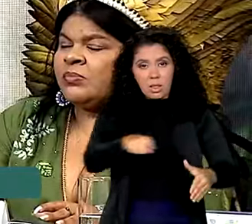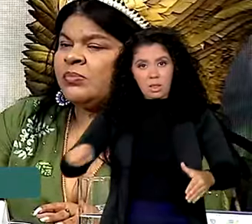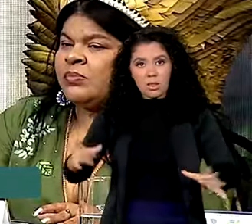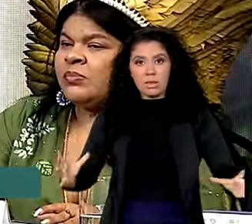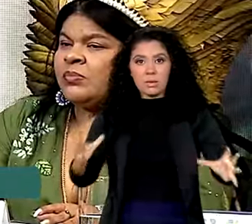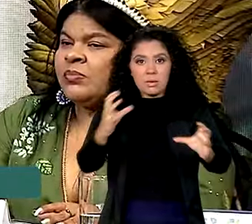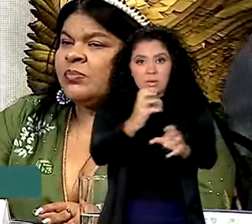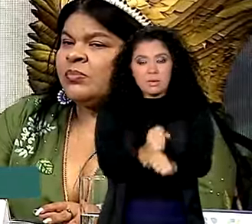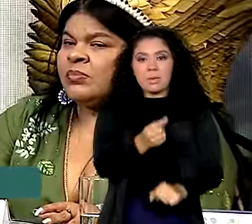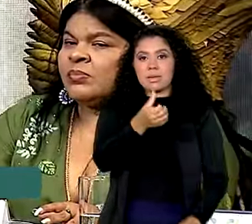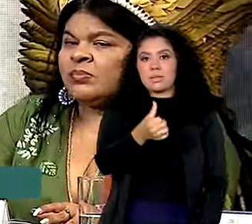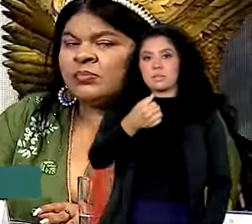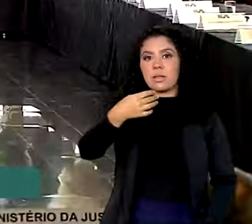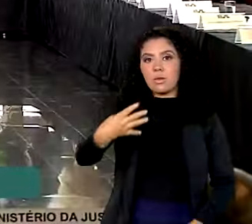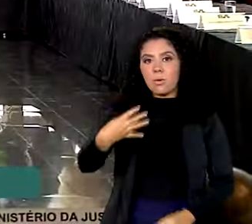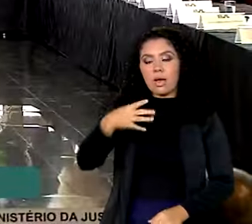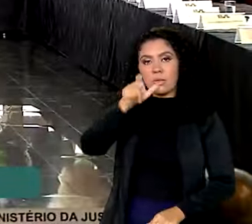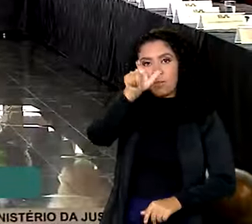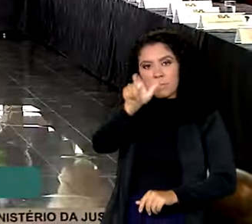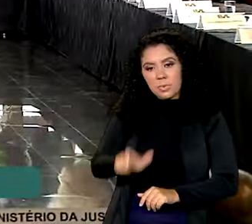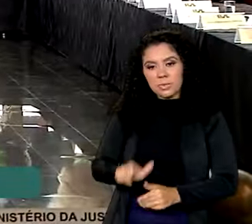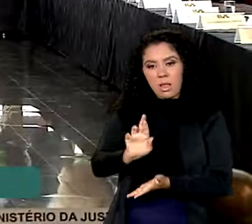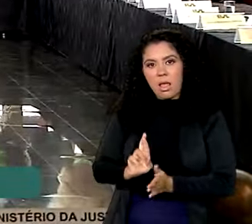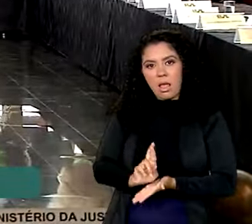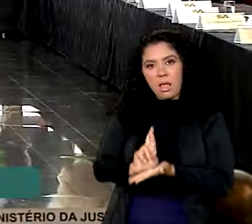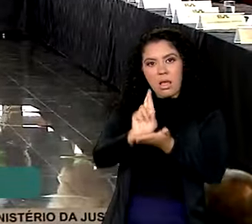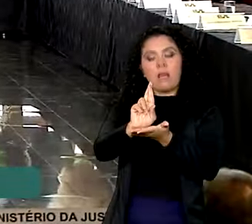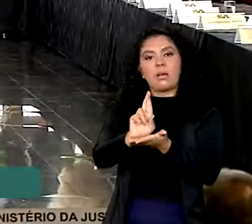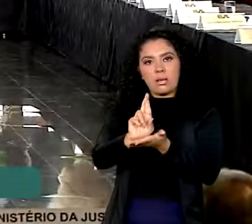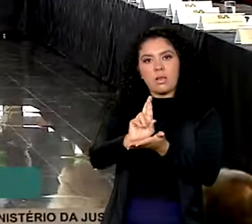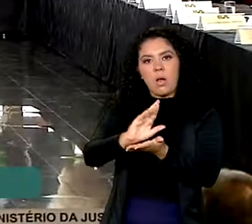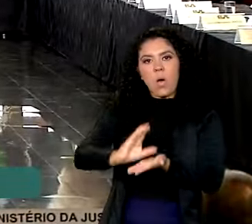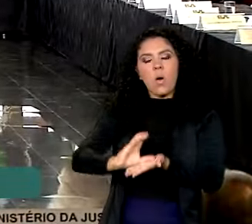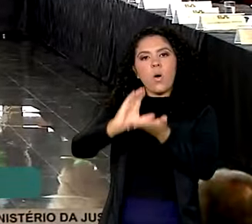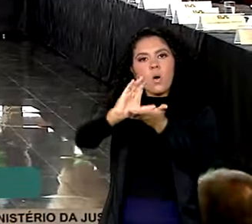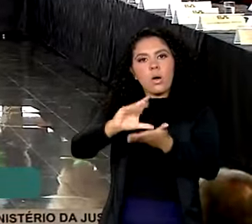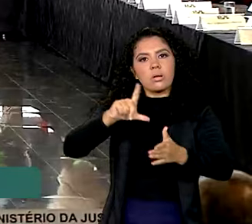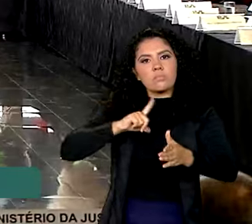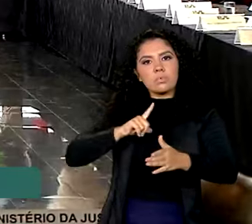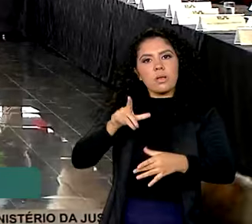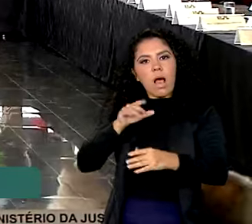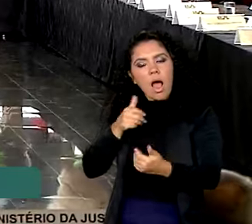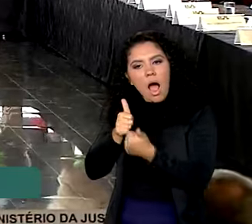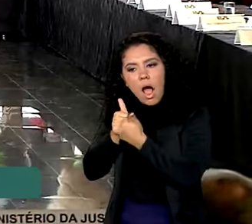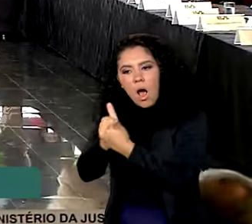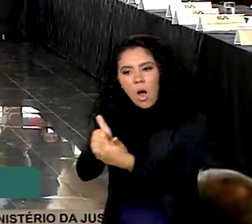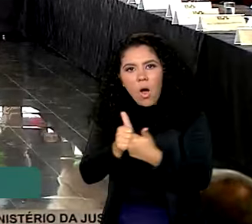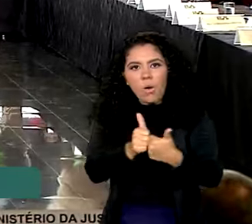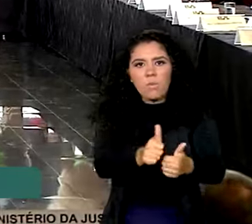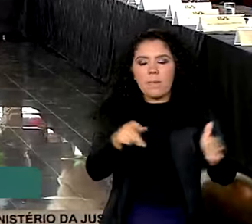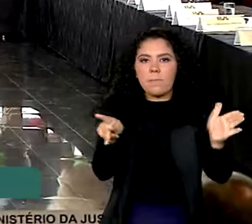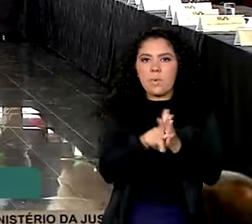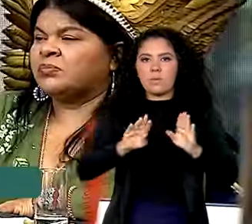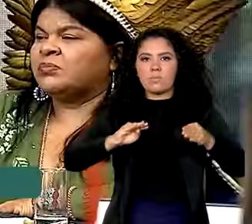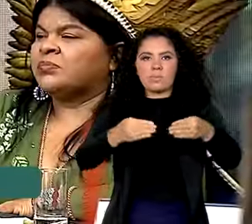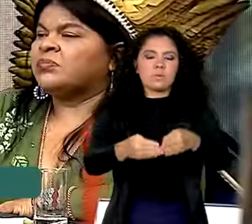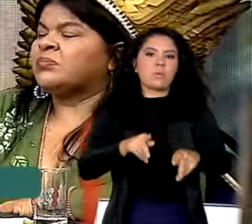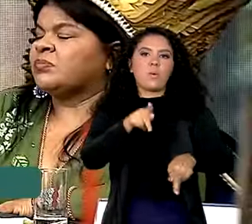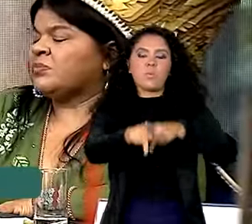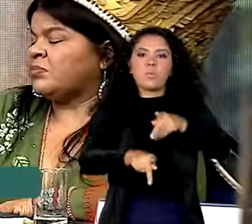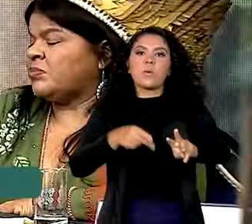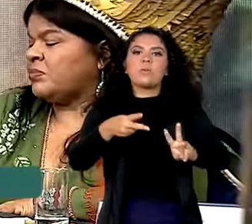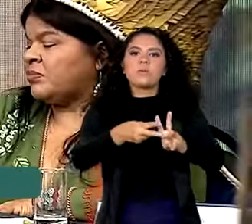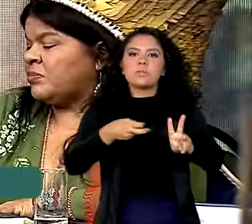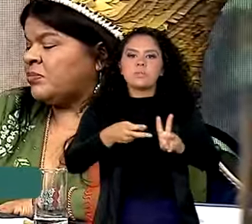conselheiros que terão a missão de elaborar e acompanhar as ações direcionadas aos povos indígenas. Esse